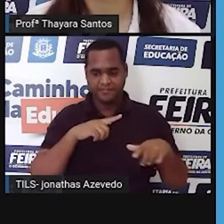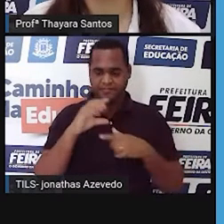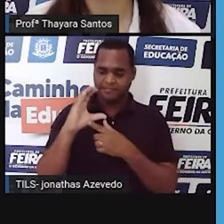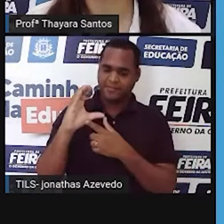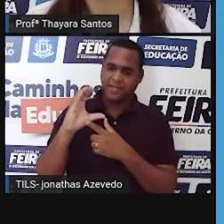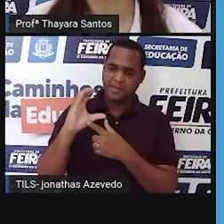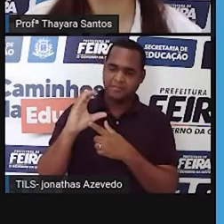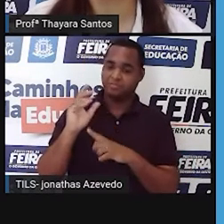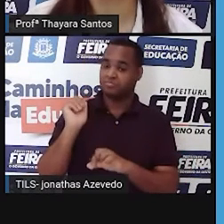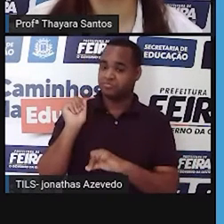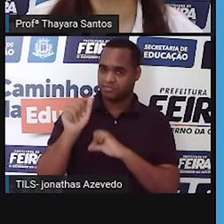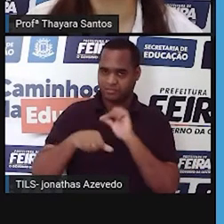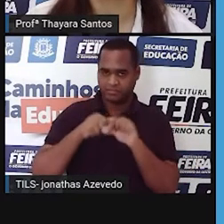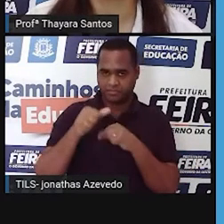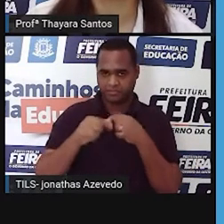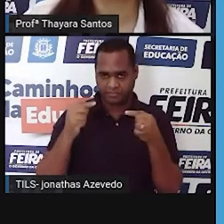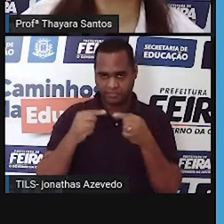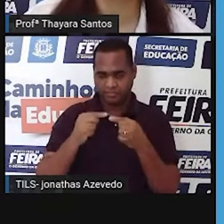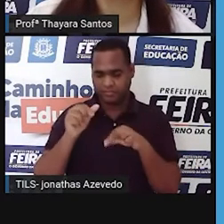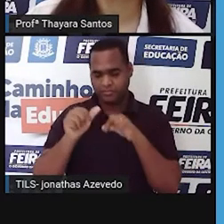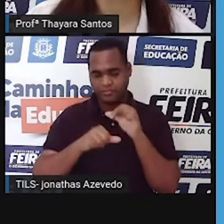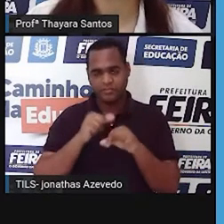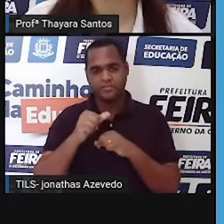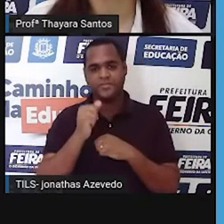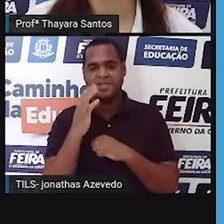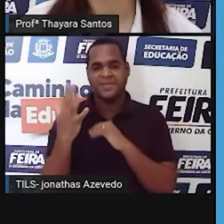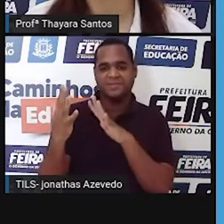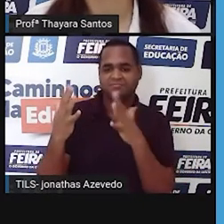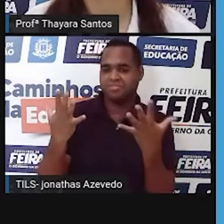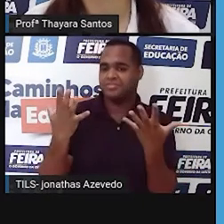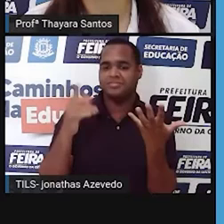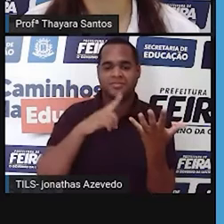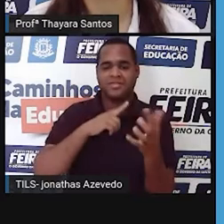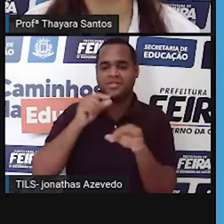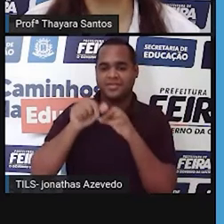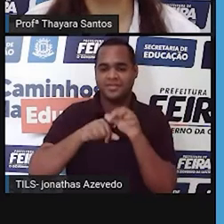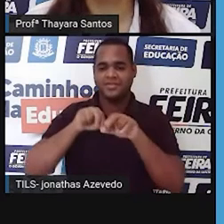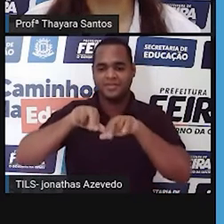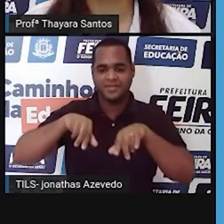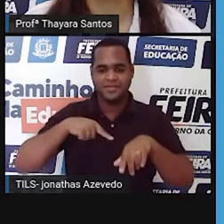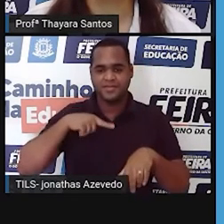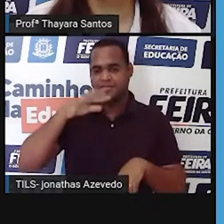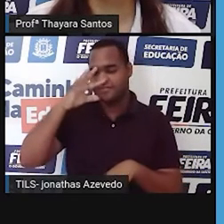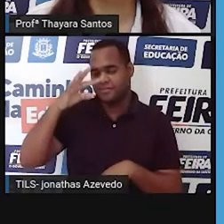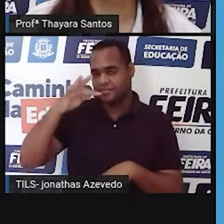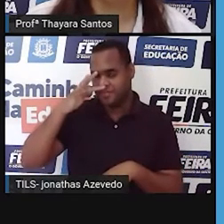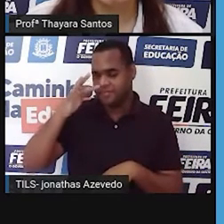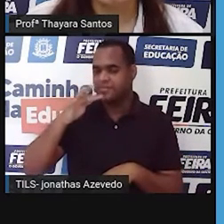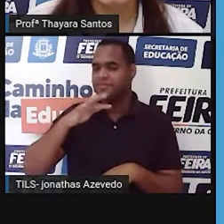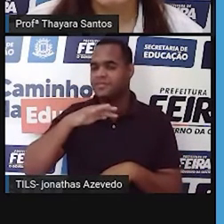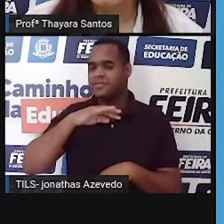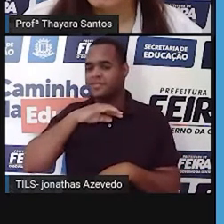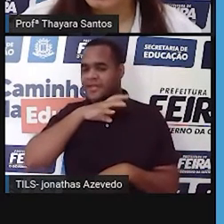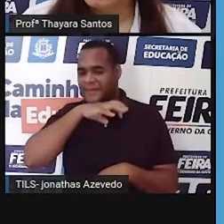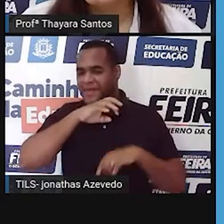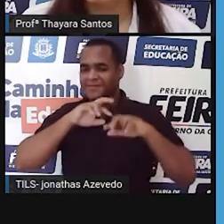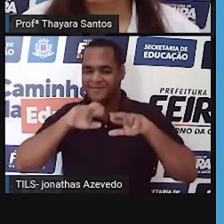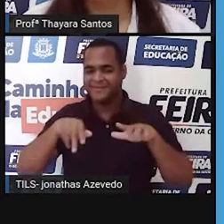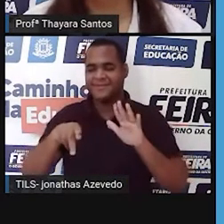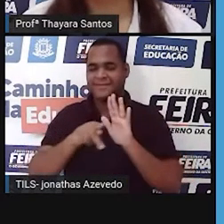sofreram os mesmos processos de formação da paisagem, resultando em uma diversidade de flora e de fauna própria.